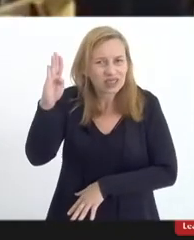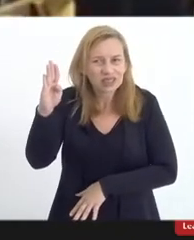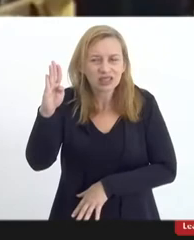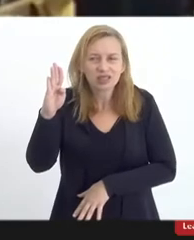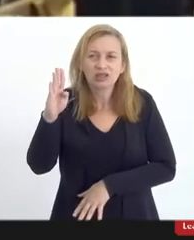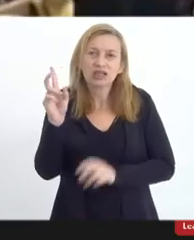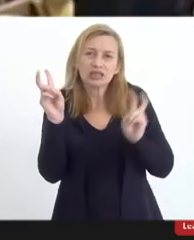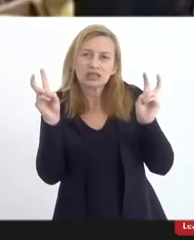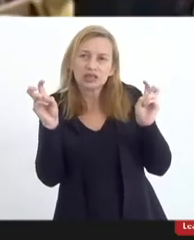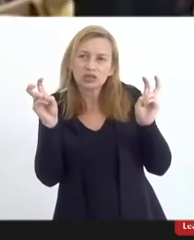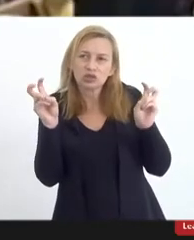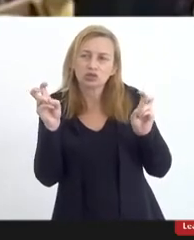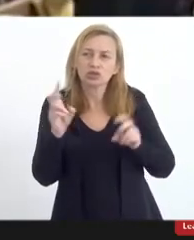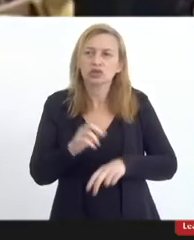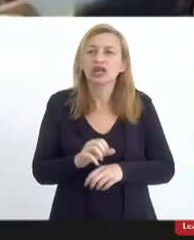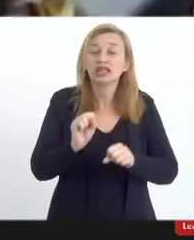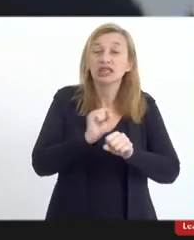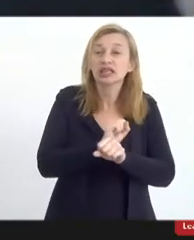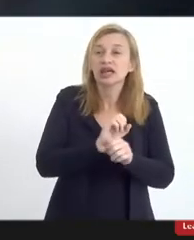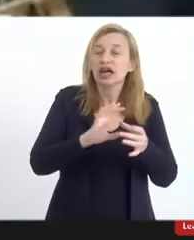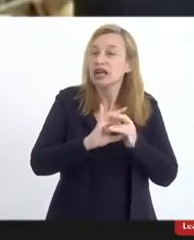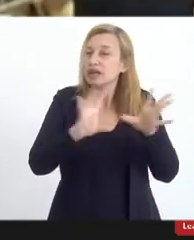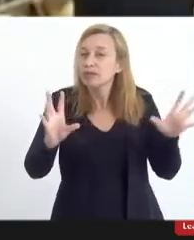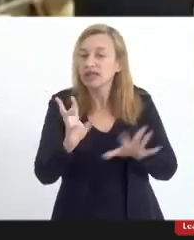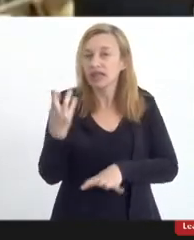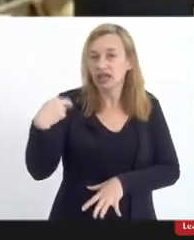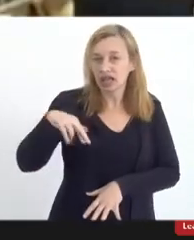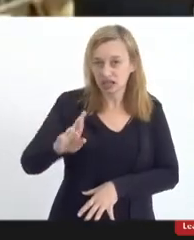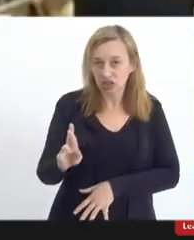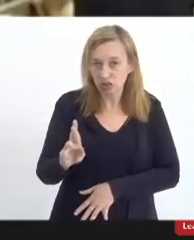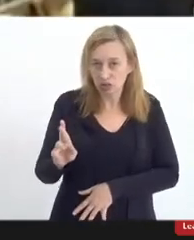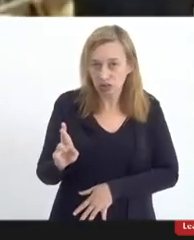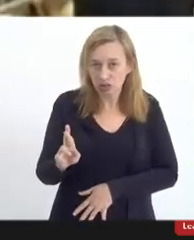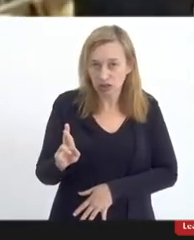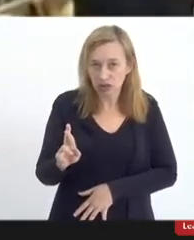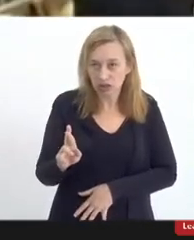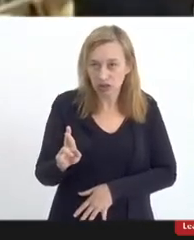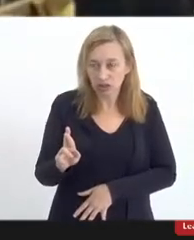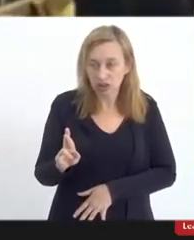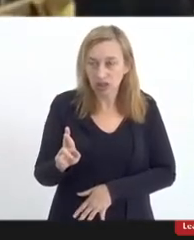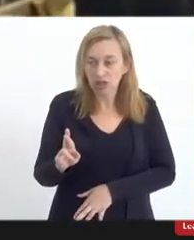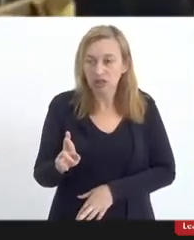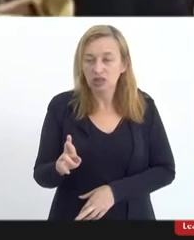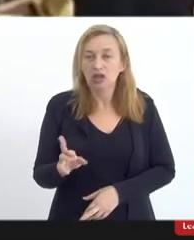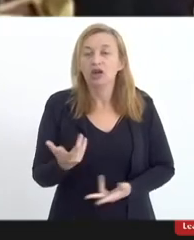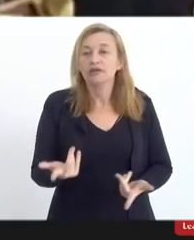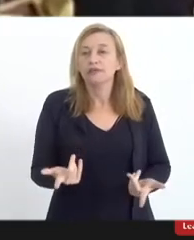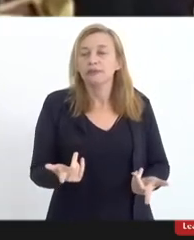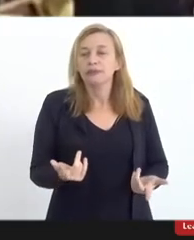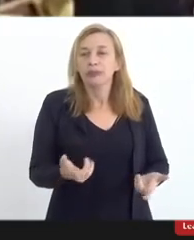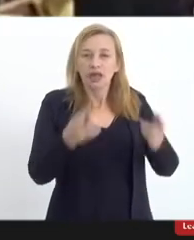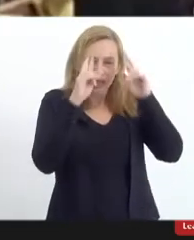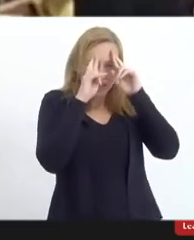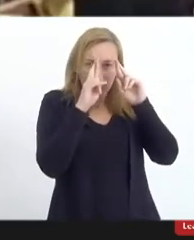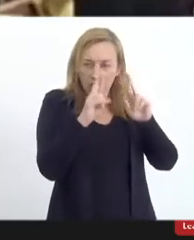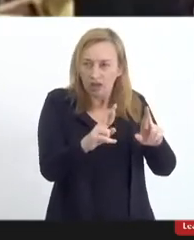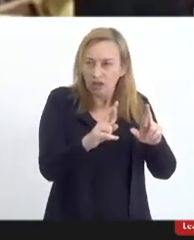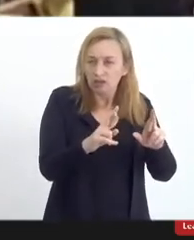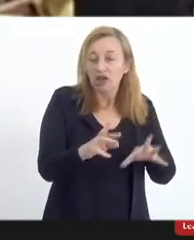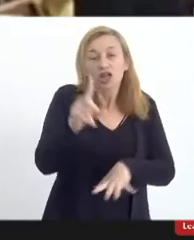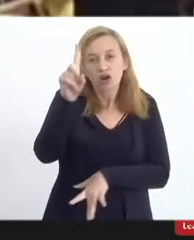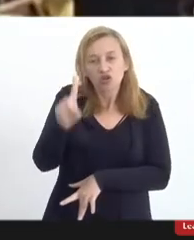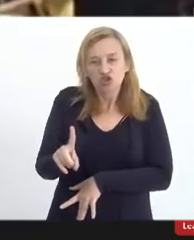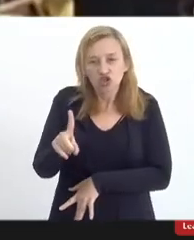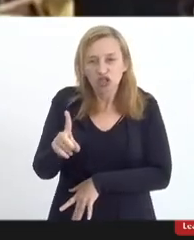essa questão da liberdade religiosa, desse respeito ao direito